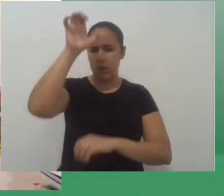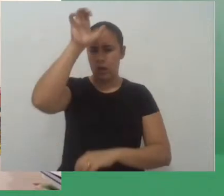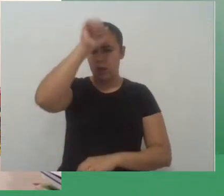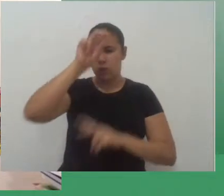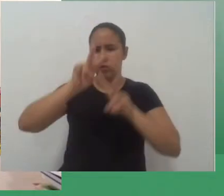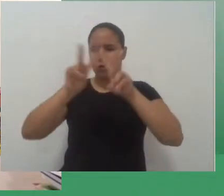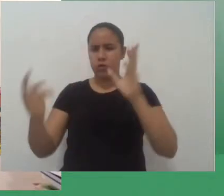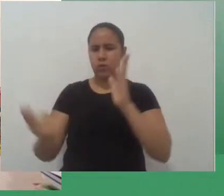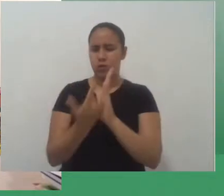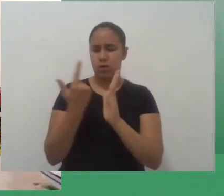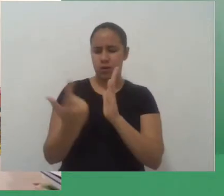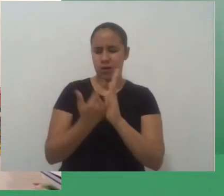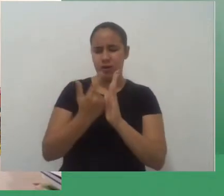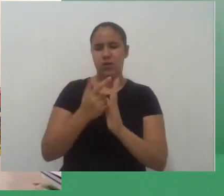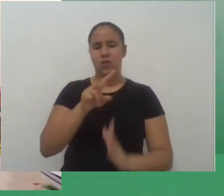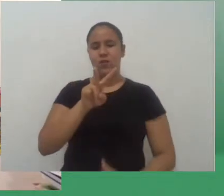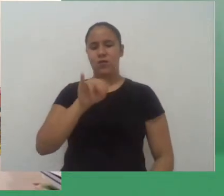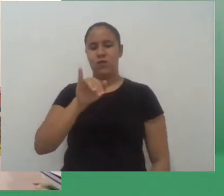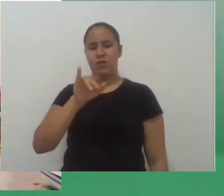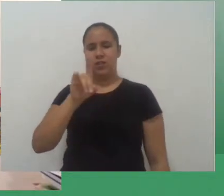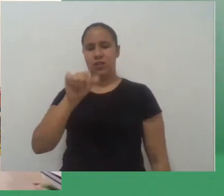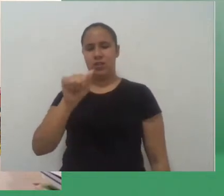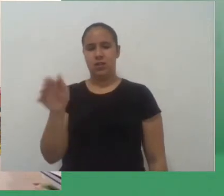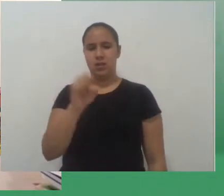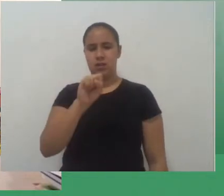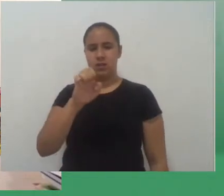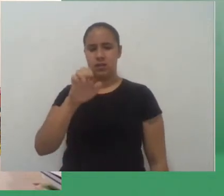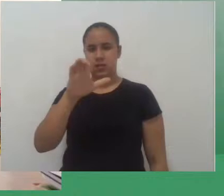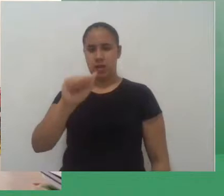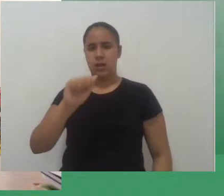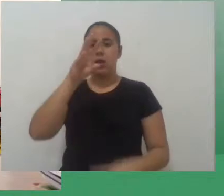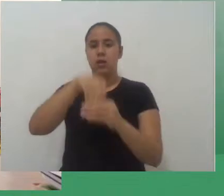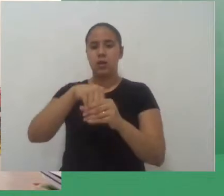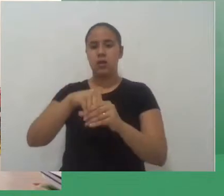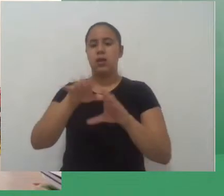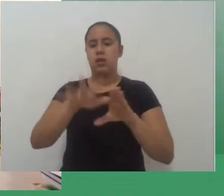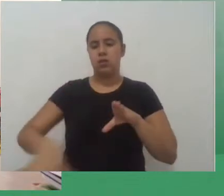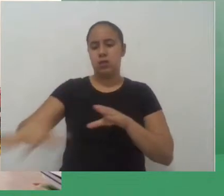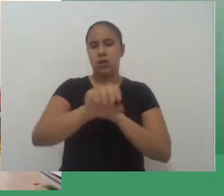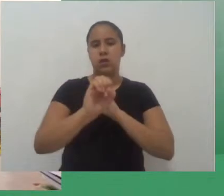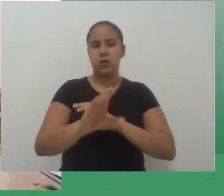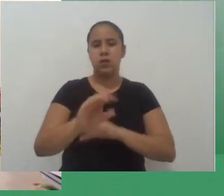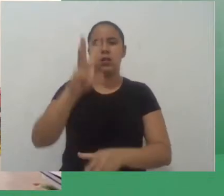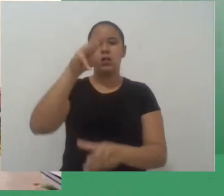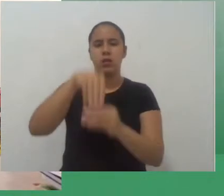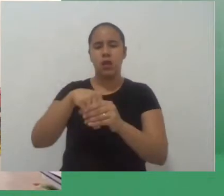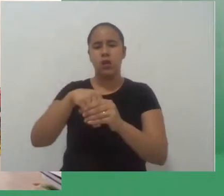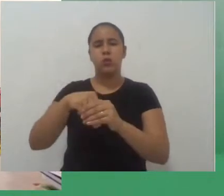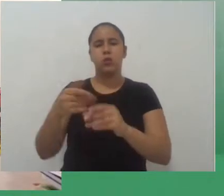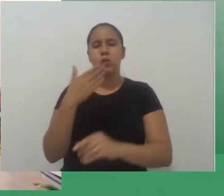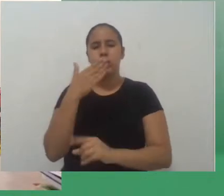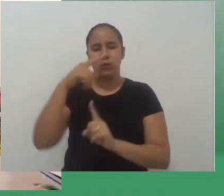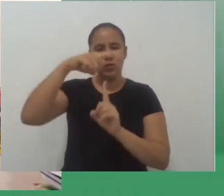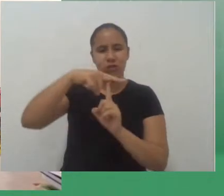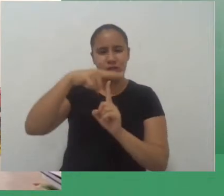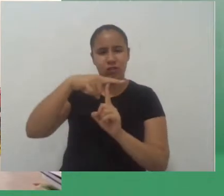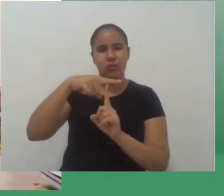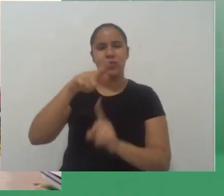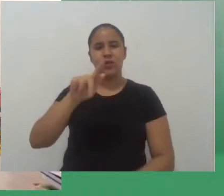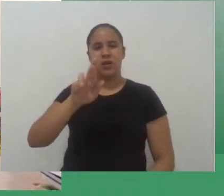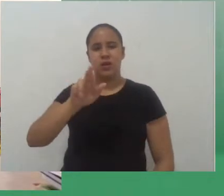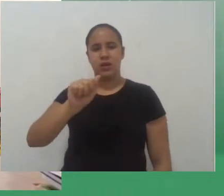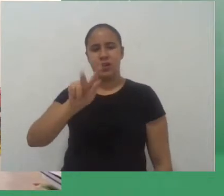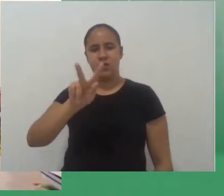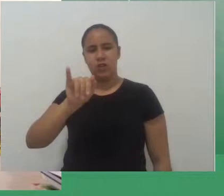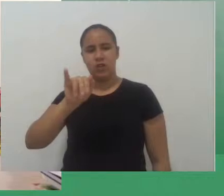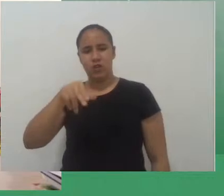Secas entre Estudantes do Ensino Médio por Meio do Gênero Graphic Novel. Pode falar, Rubens. Pode iniciar